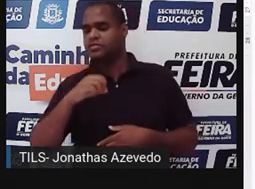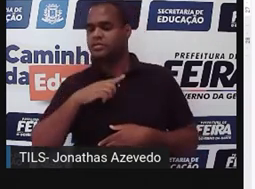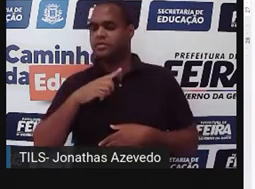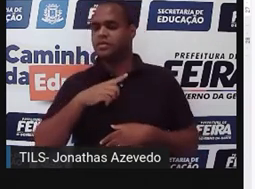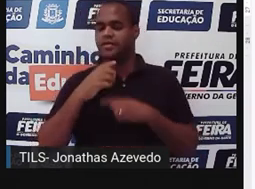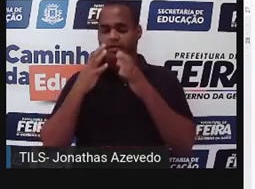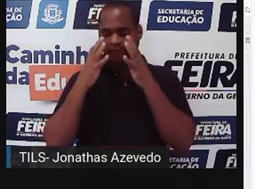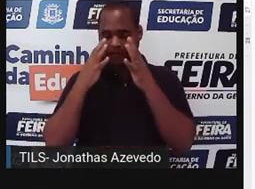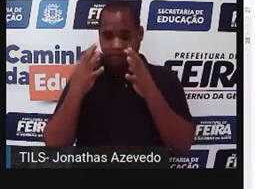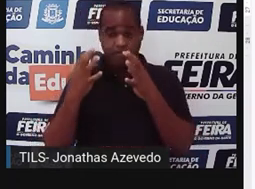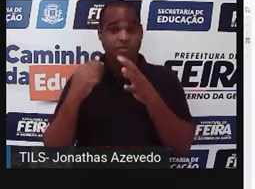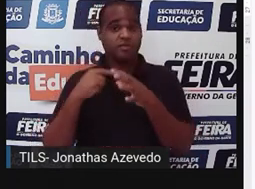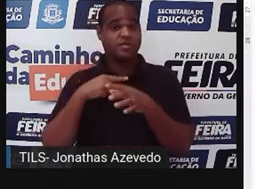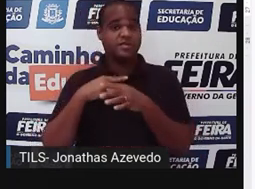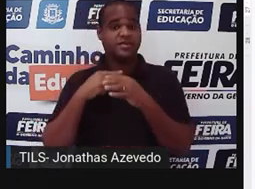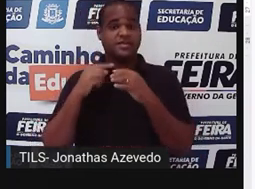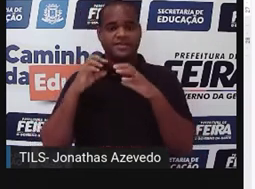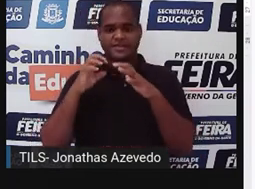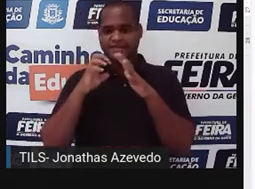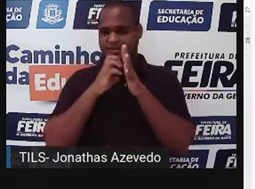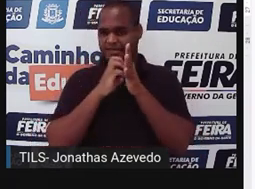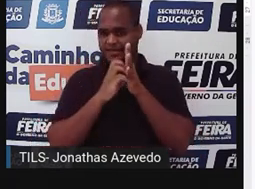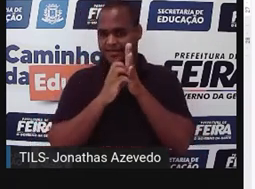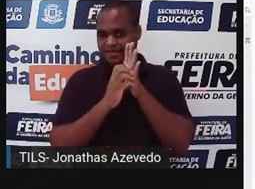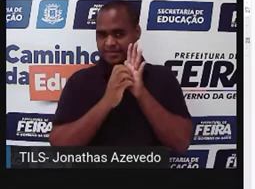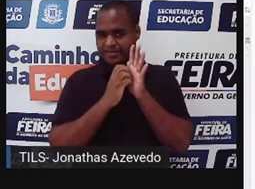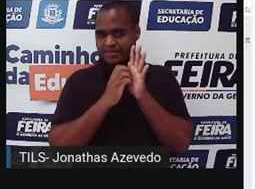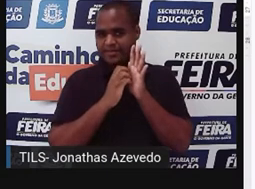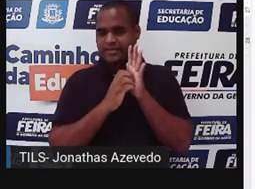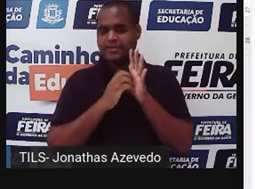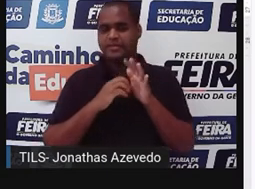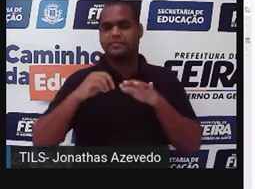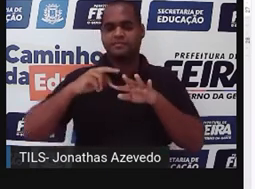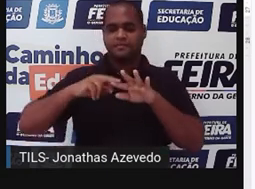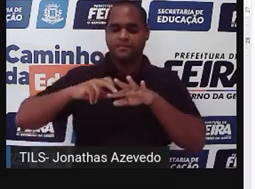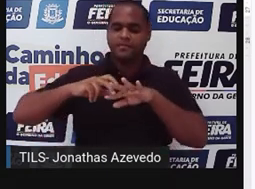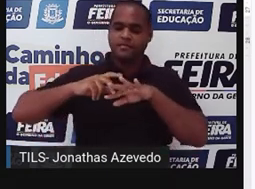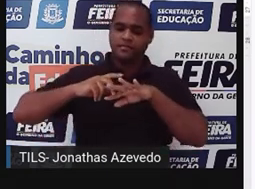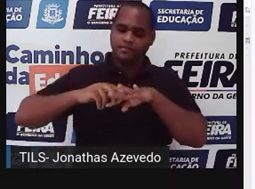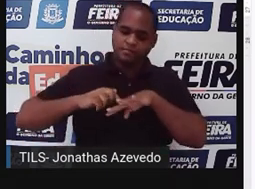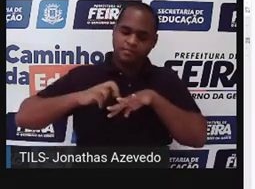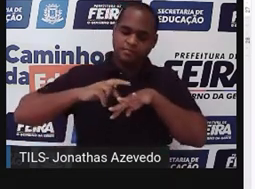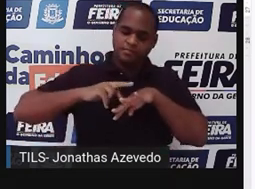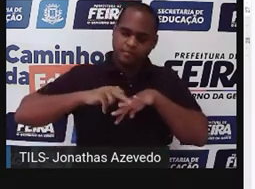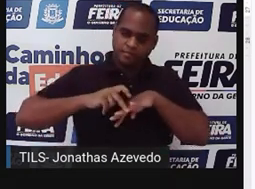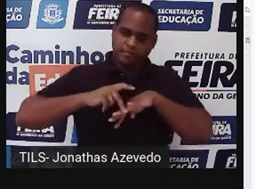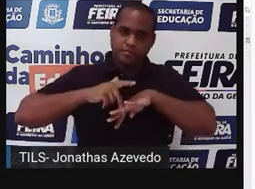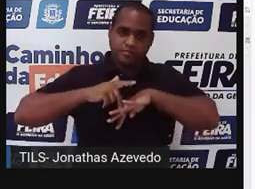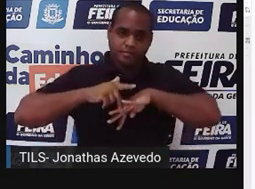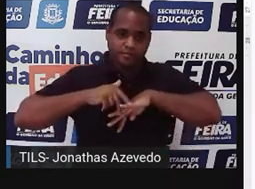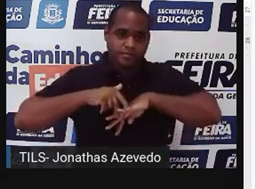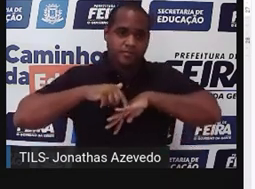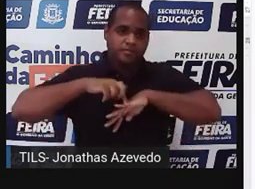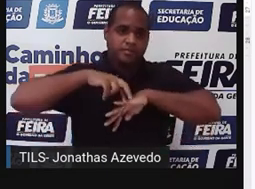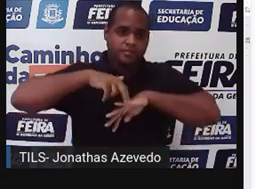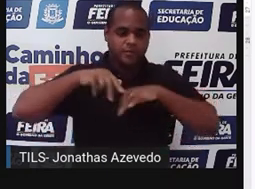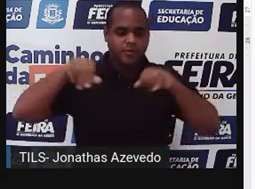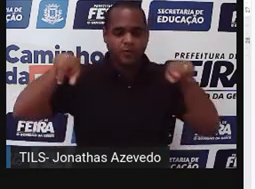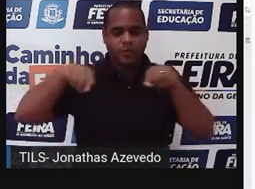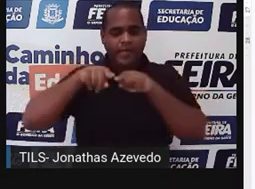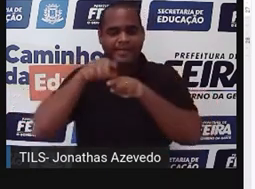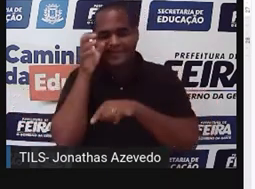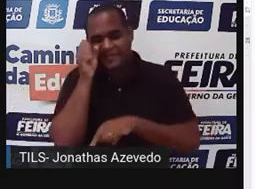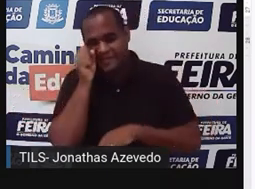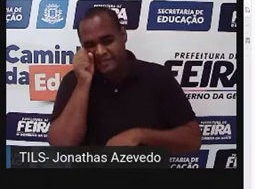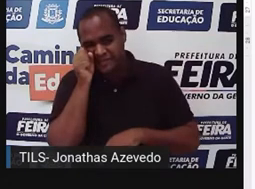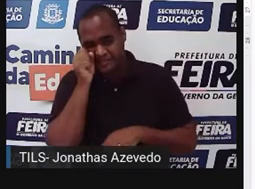um rangido nas escadas. Eram os passos de alguém que subia em direção ao seu quarto,